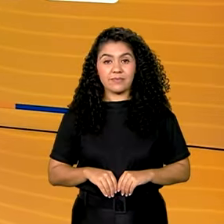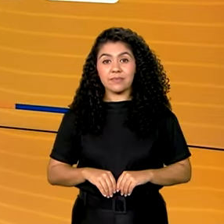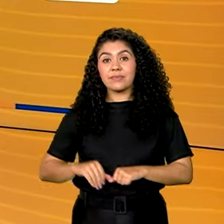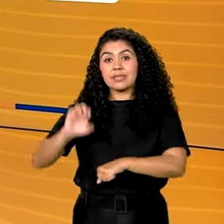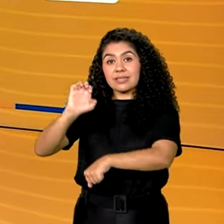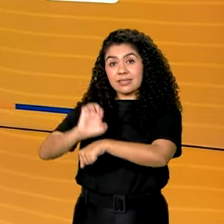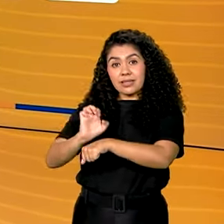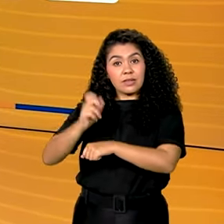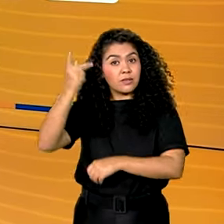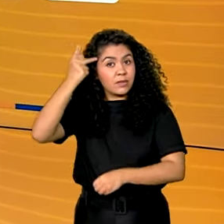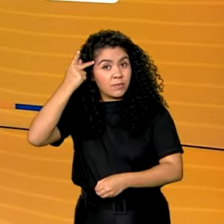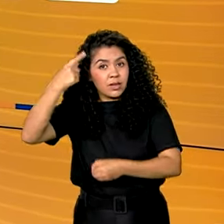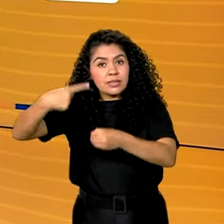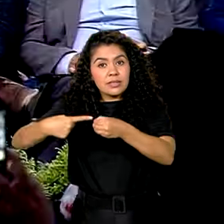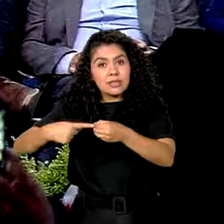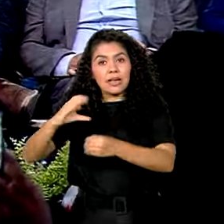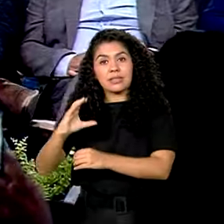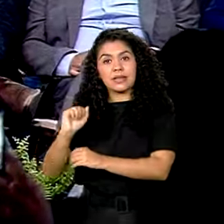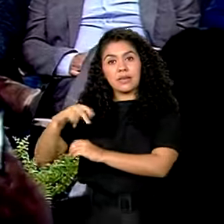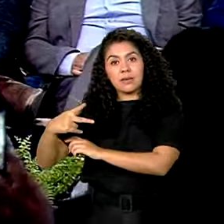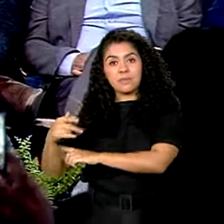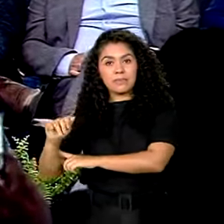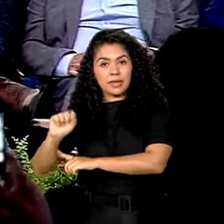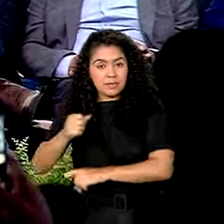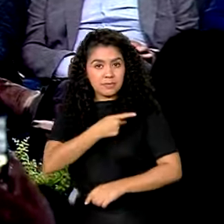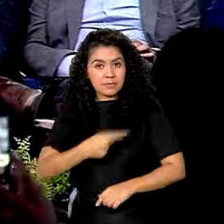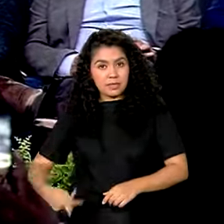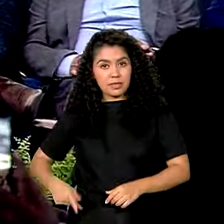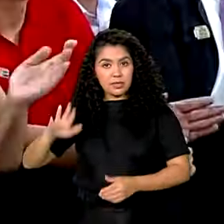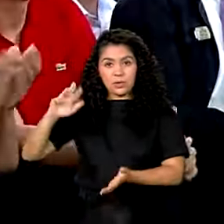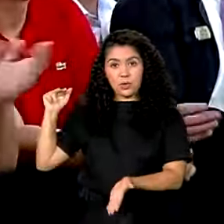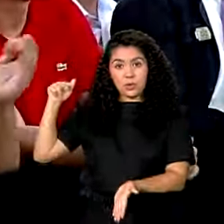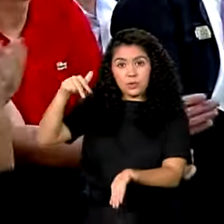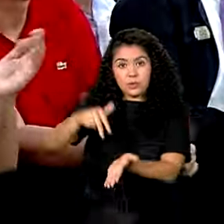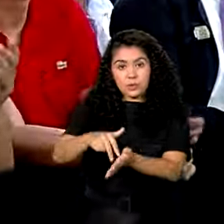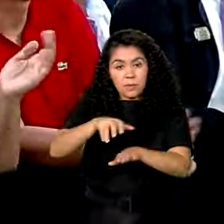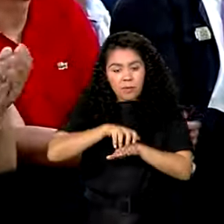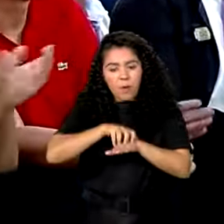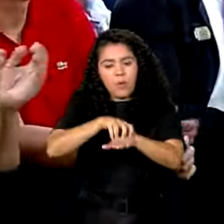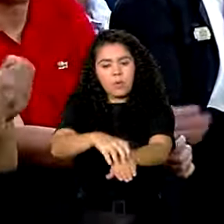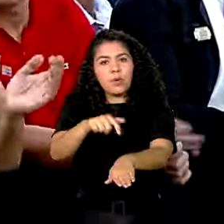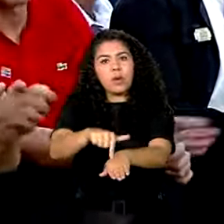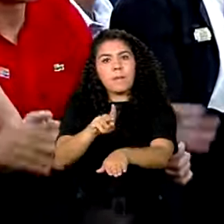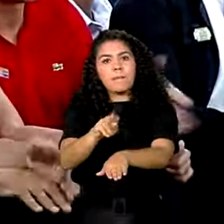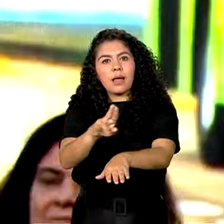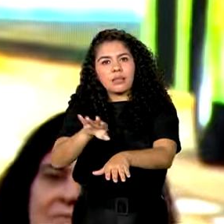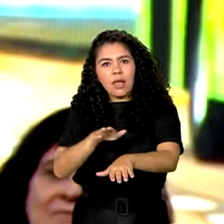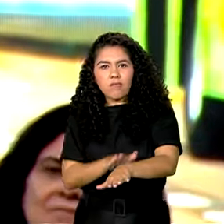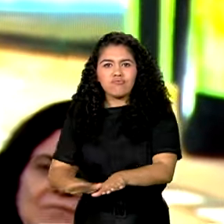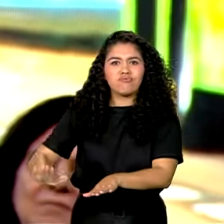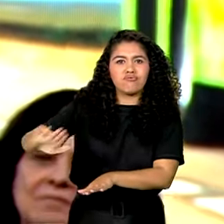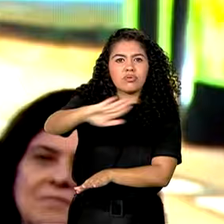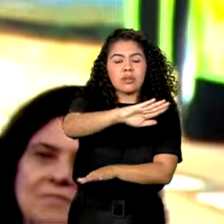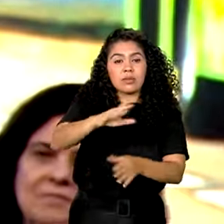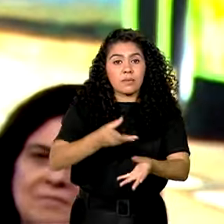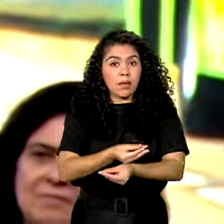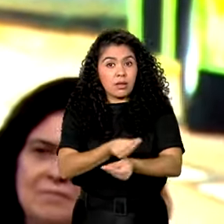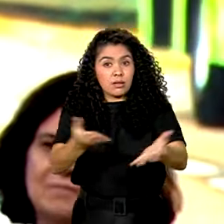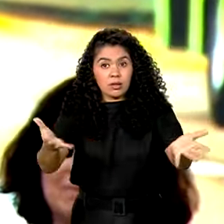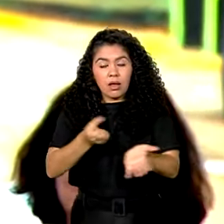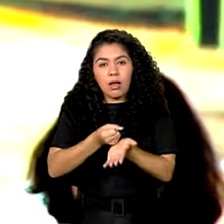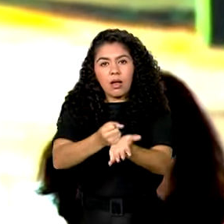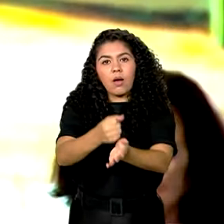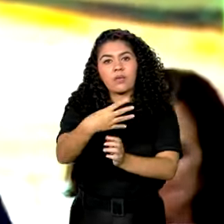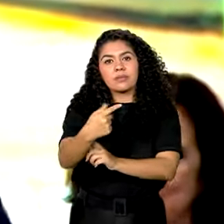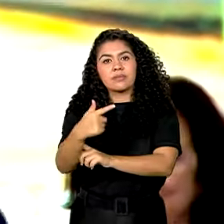Em Canvinas, presidente Lula entrega BRT e viaduto Bandeirantes que vão atender 425 mil pessoas